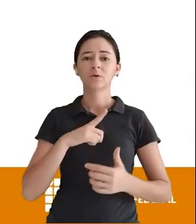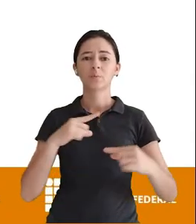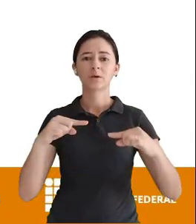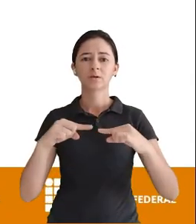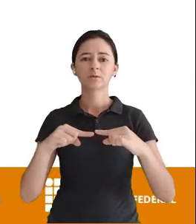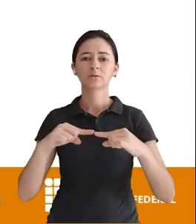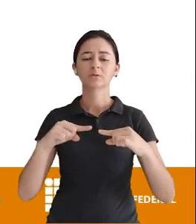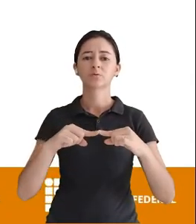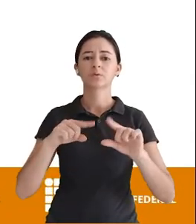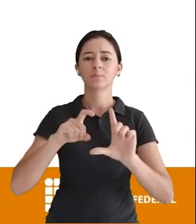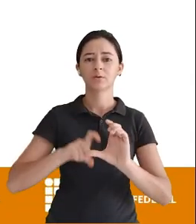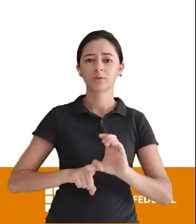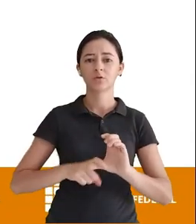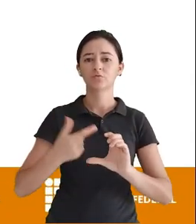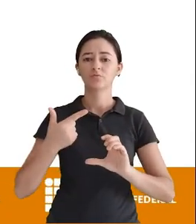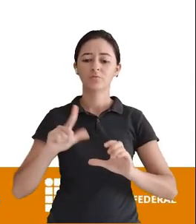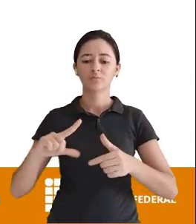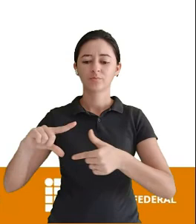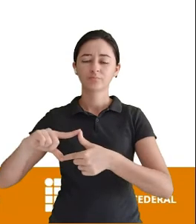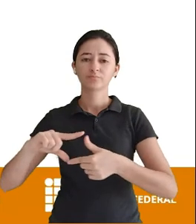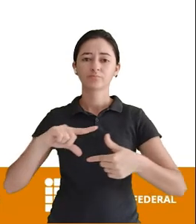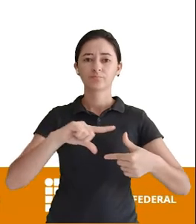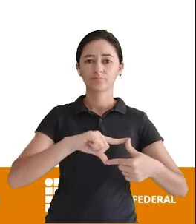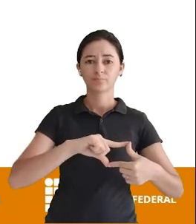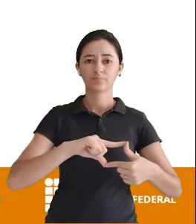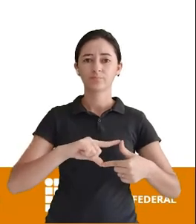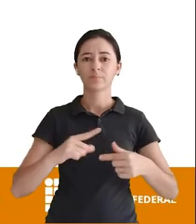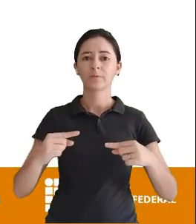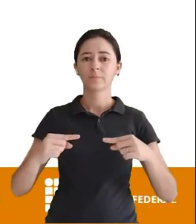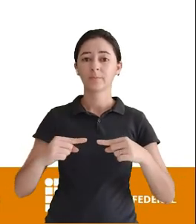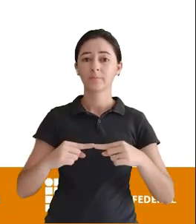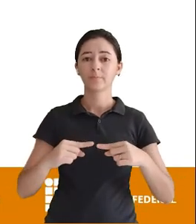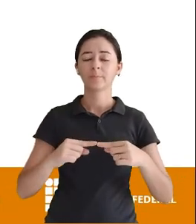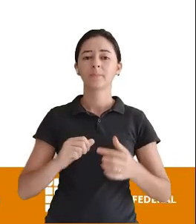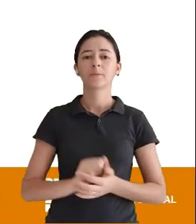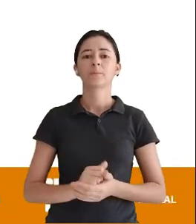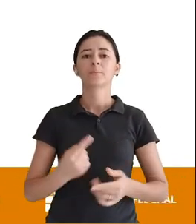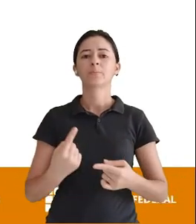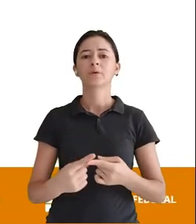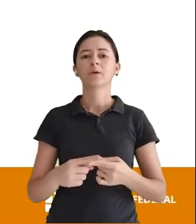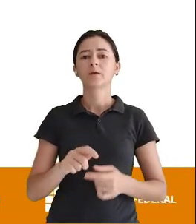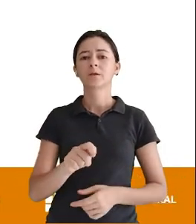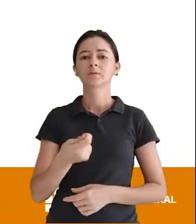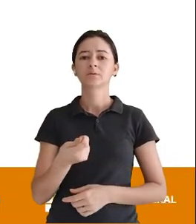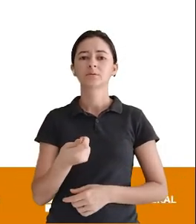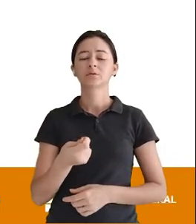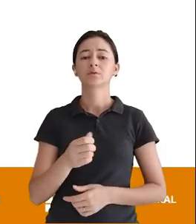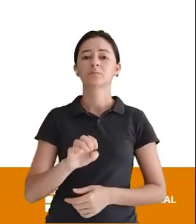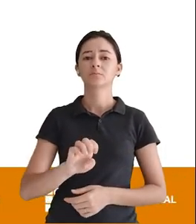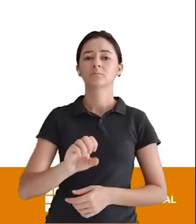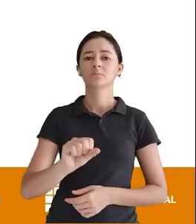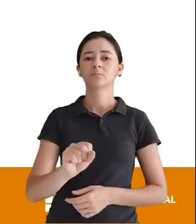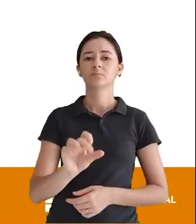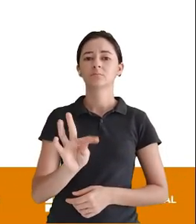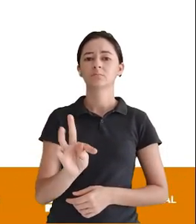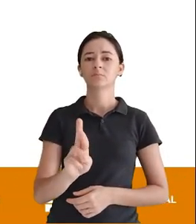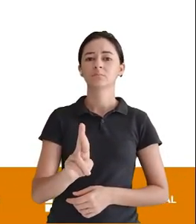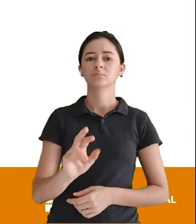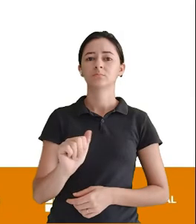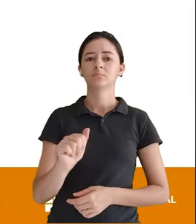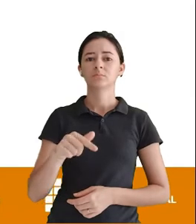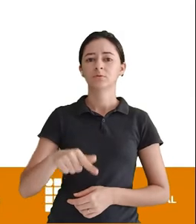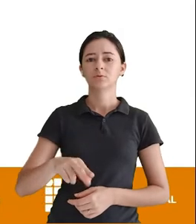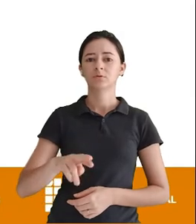De registros De outra tabela Quando a gente Cria uma chave estrangeira A gente está Amarrando os registros